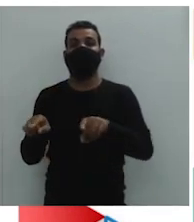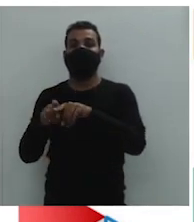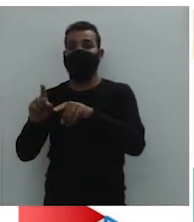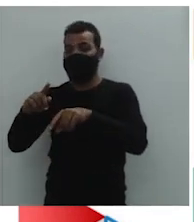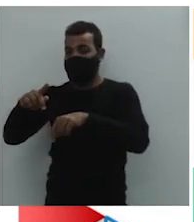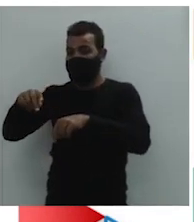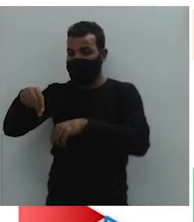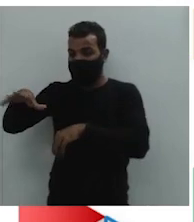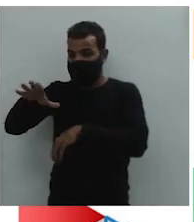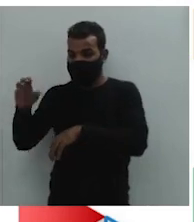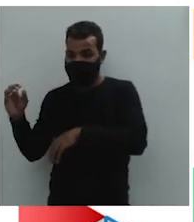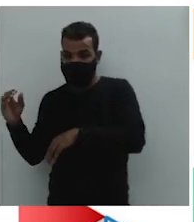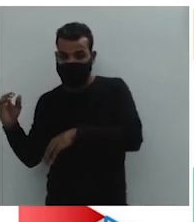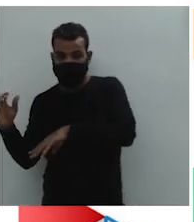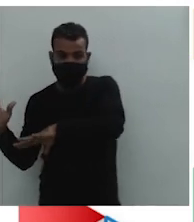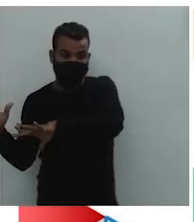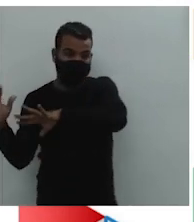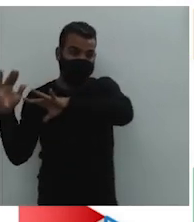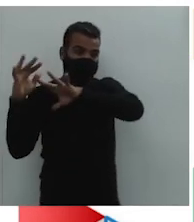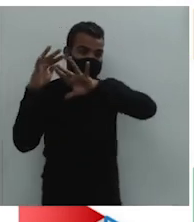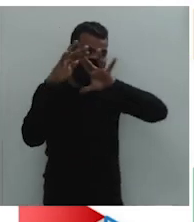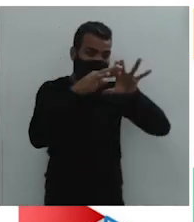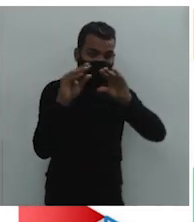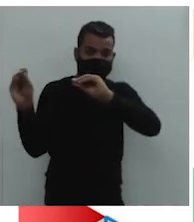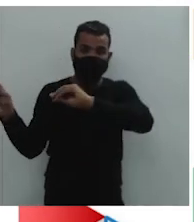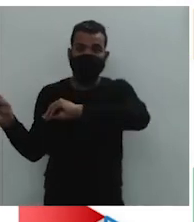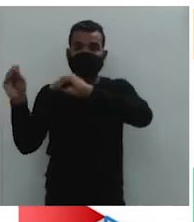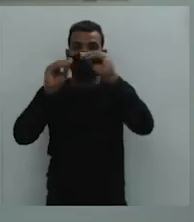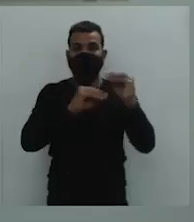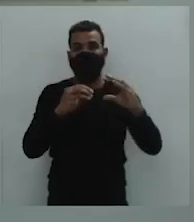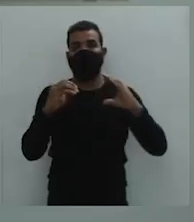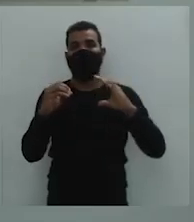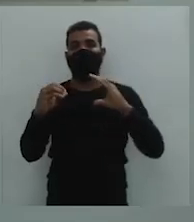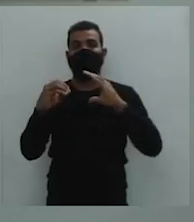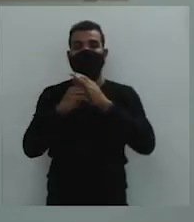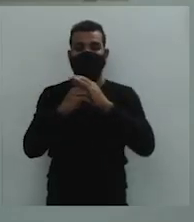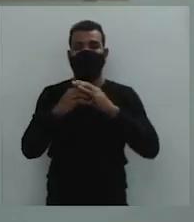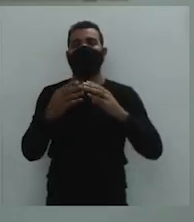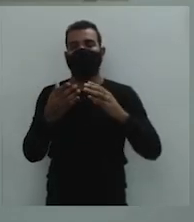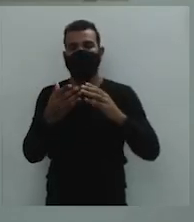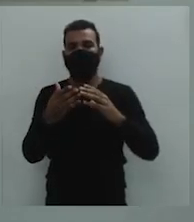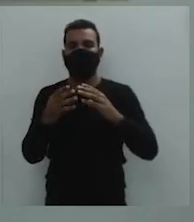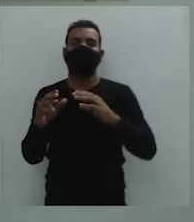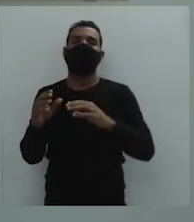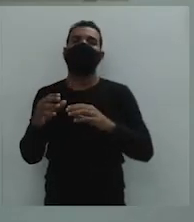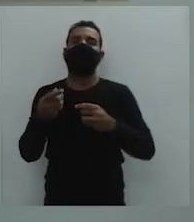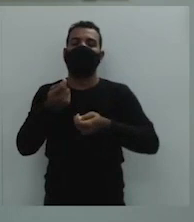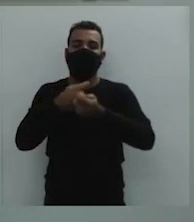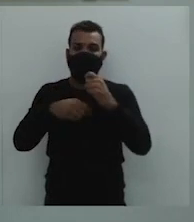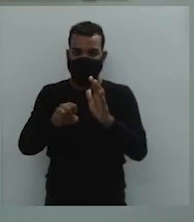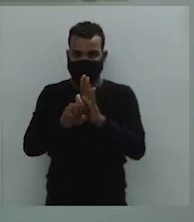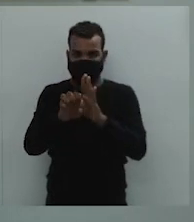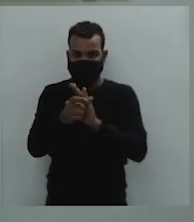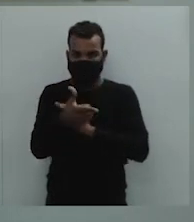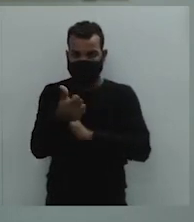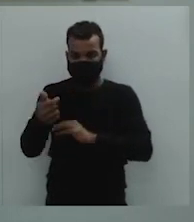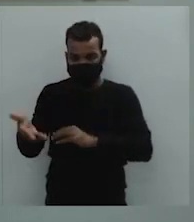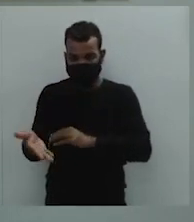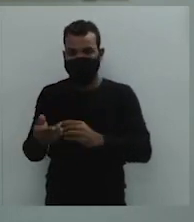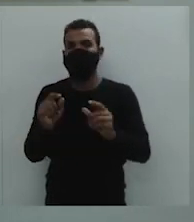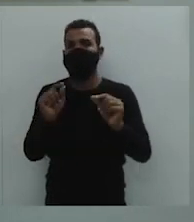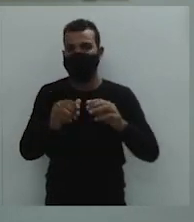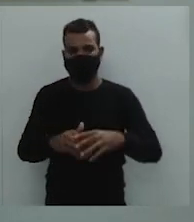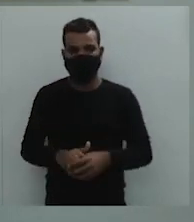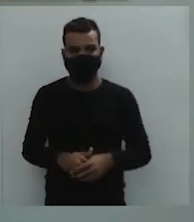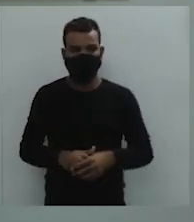industrialização, vamos dizer assim, o que nós temos de economia hoje no século XXI. Observa-se uma